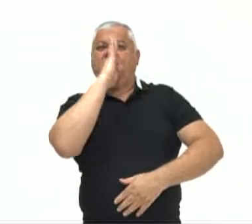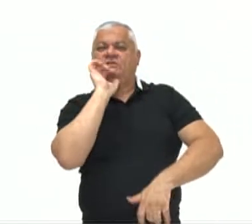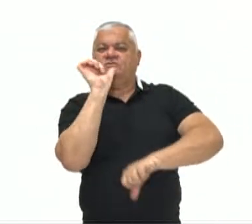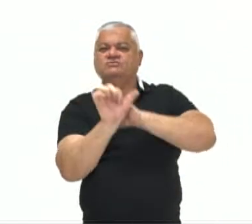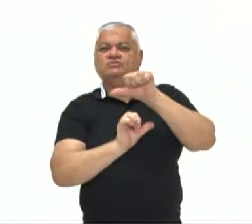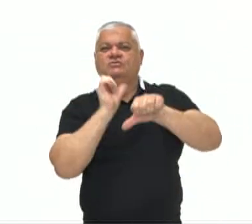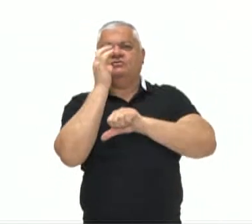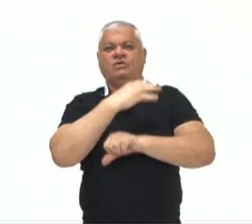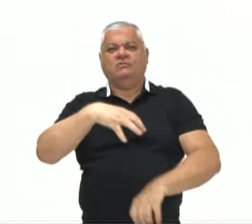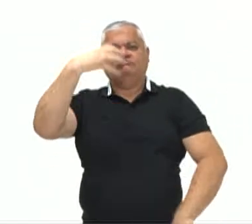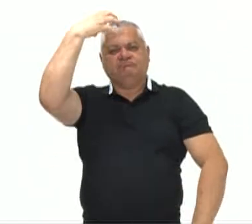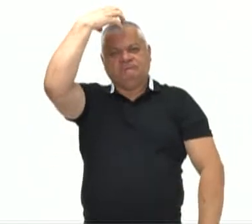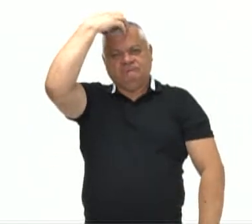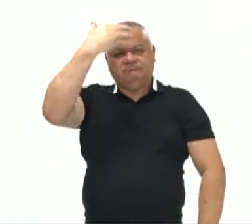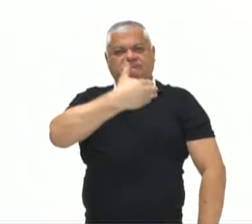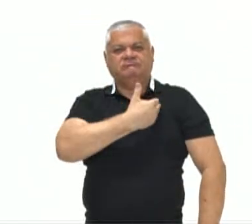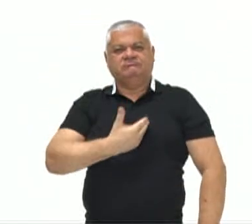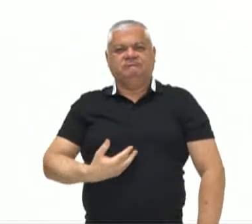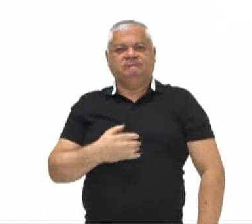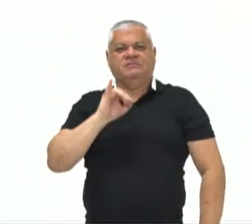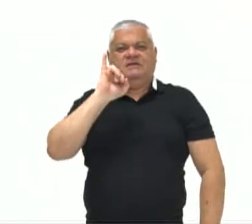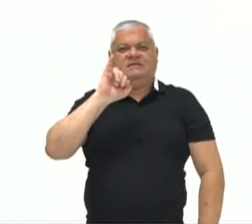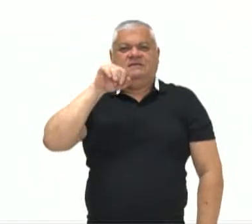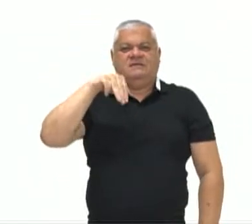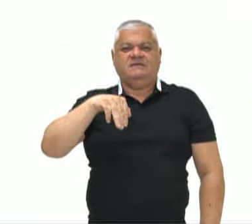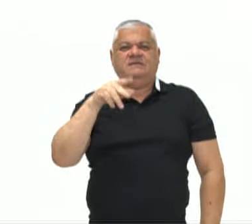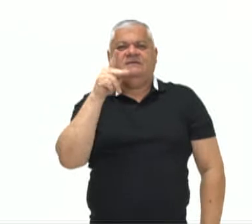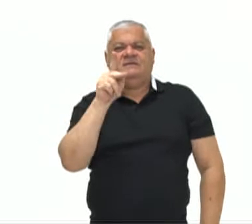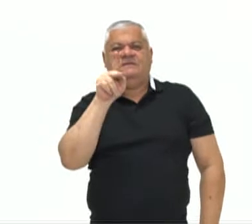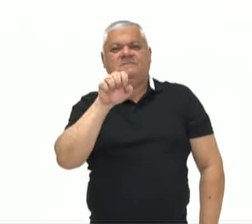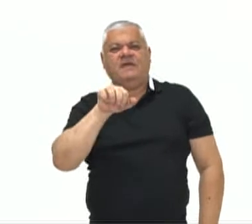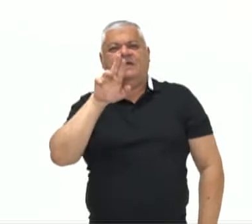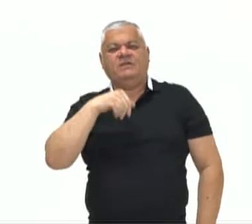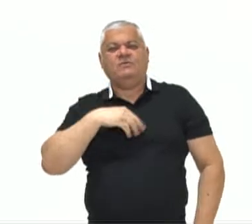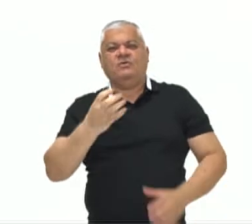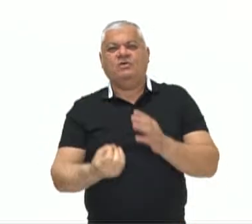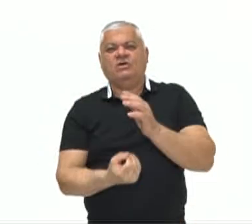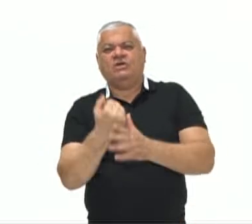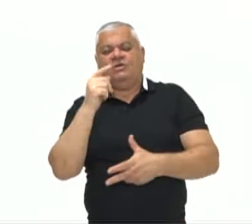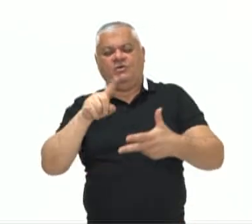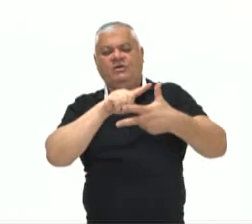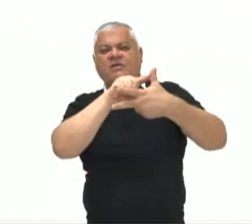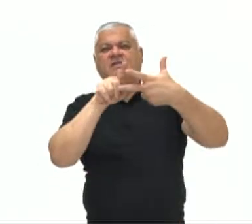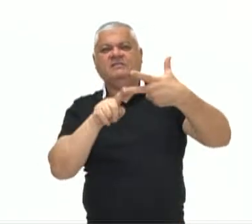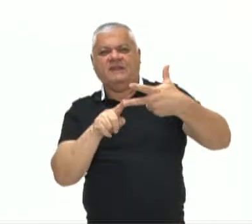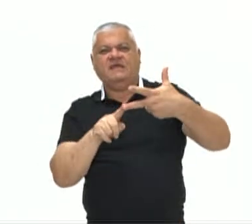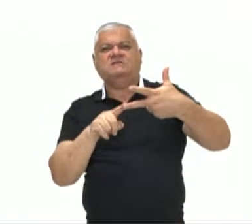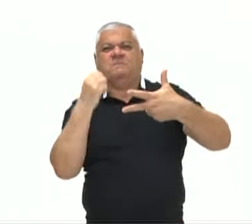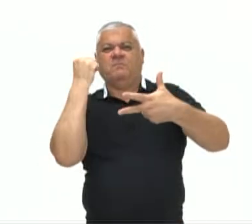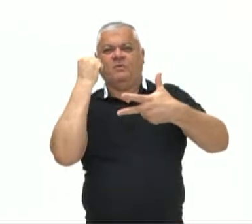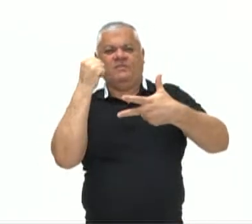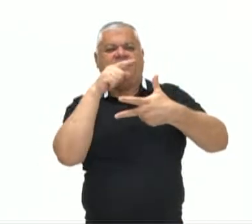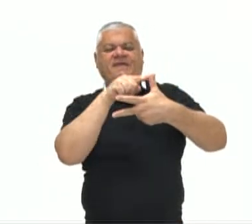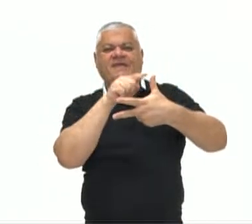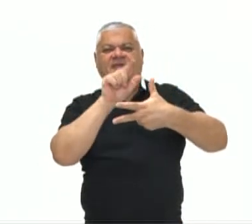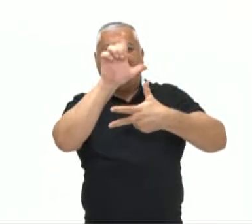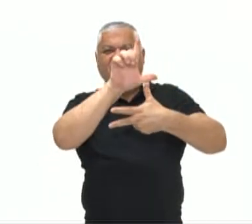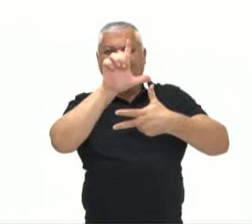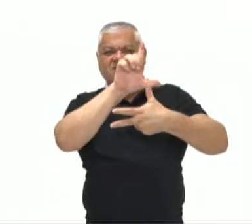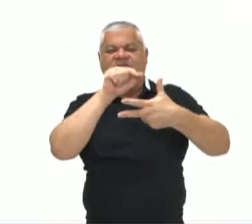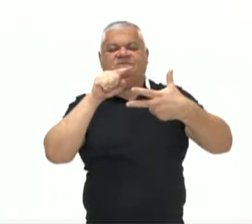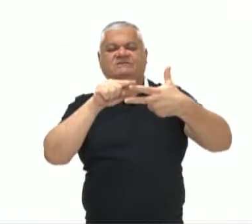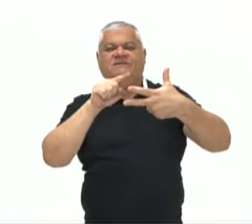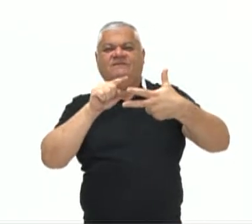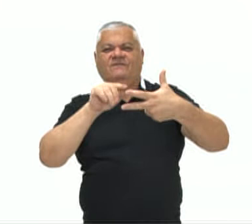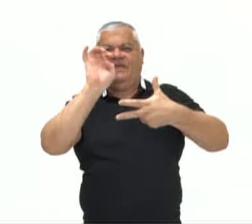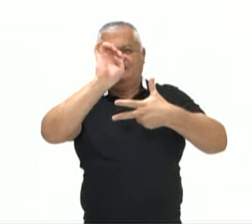divisão de poderes no tradicional executivo, legislativo e judiciário, havia algo diferente no Brasil de Dom Pedro I, o poder